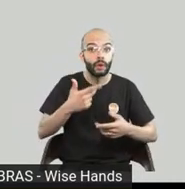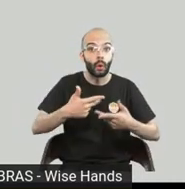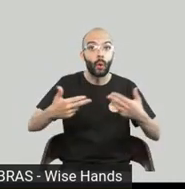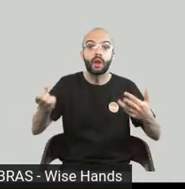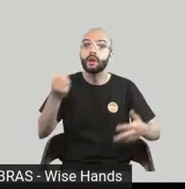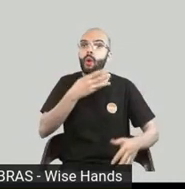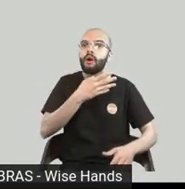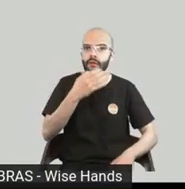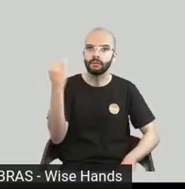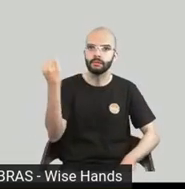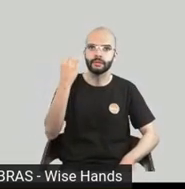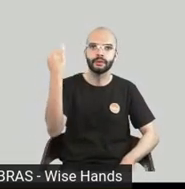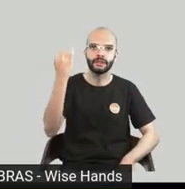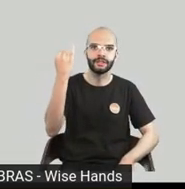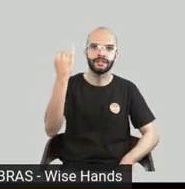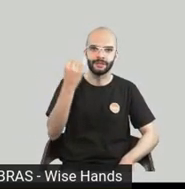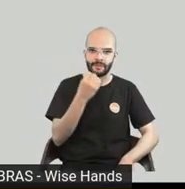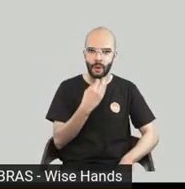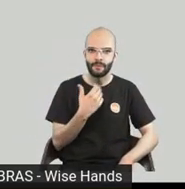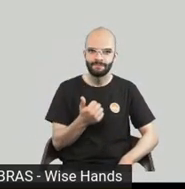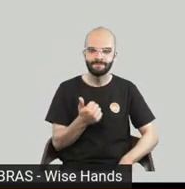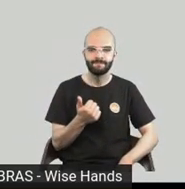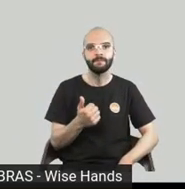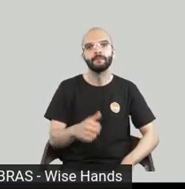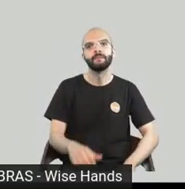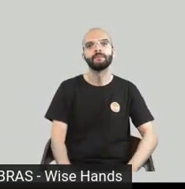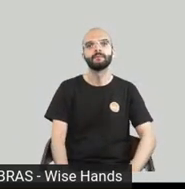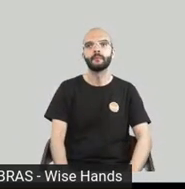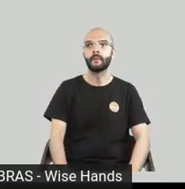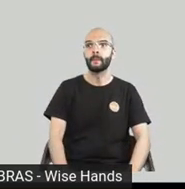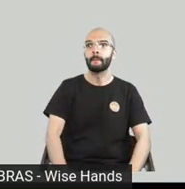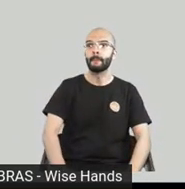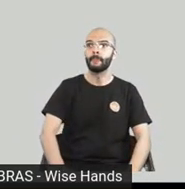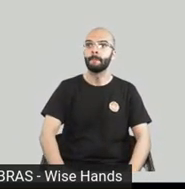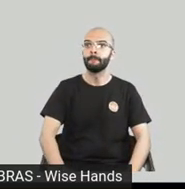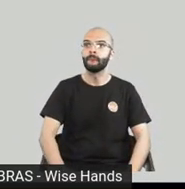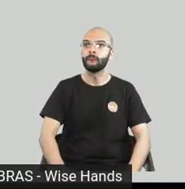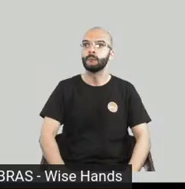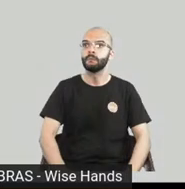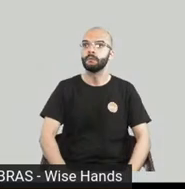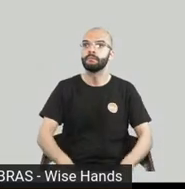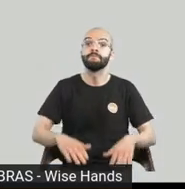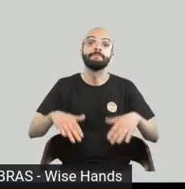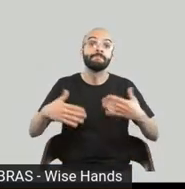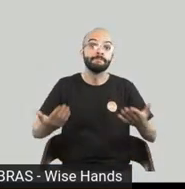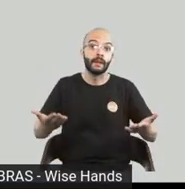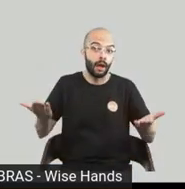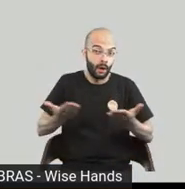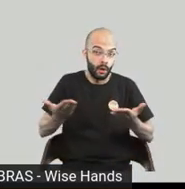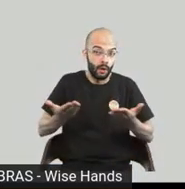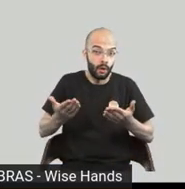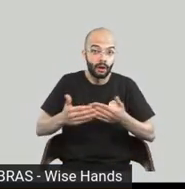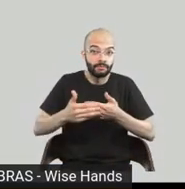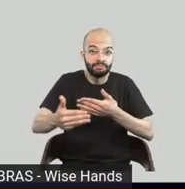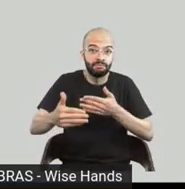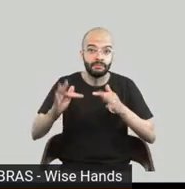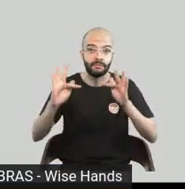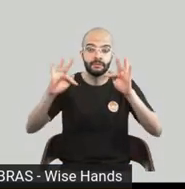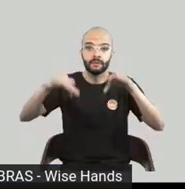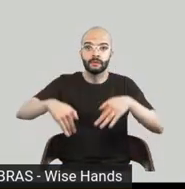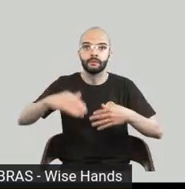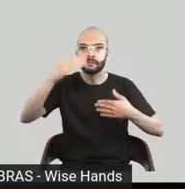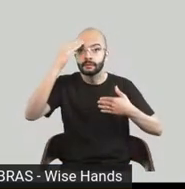É muito bom sempre bom lembrar mesmo gente então acho que a gente vai ficando por aqui agradecer a